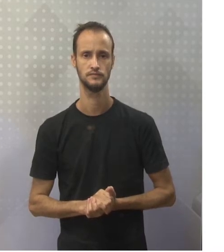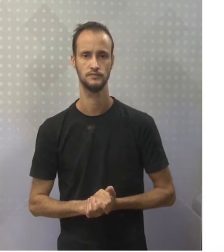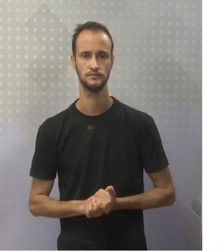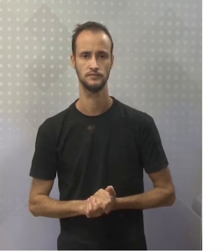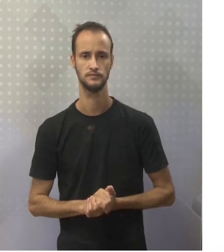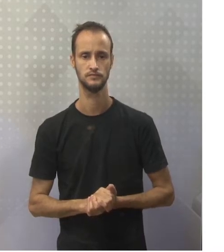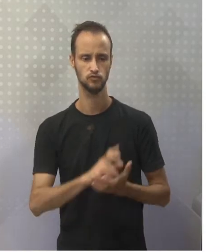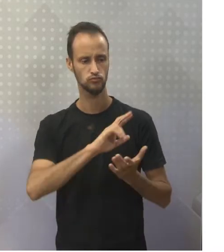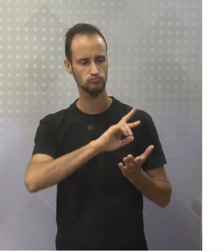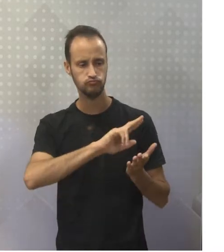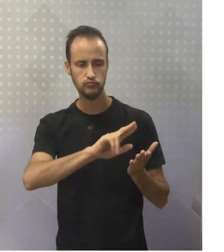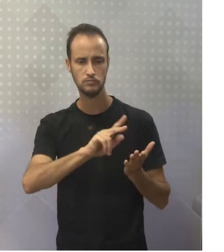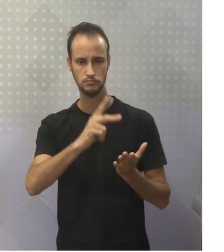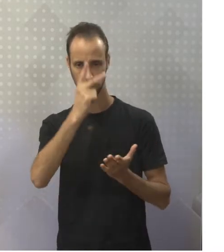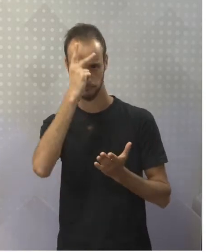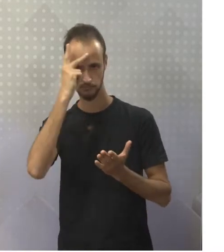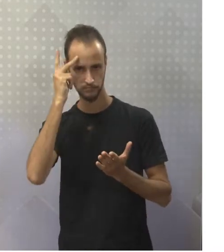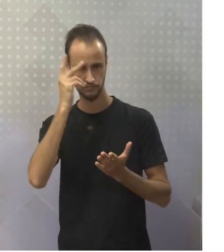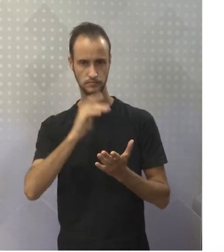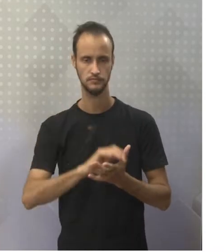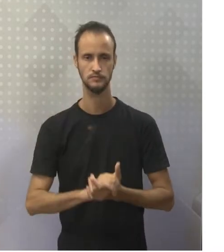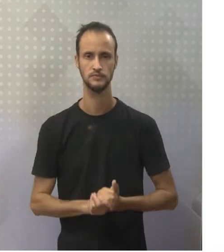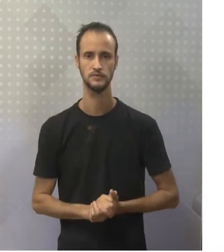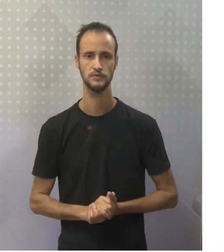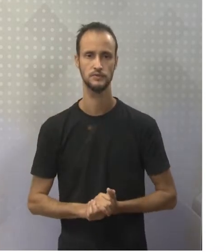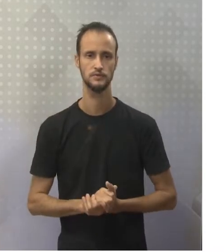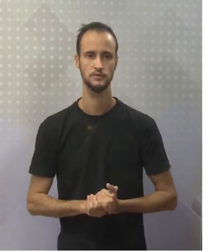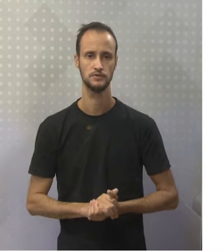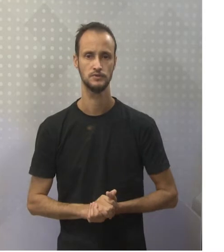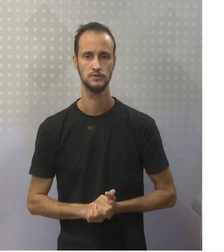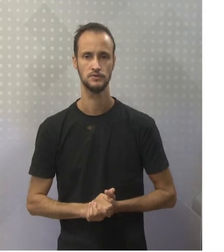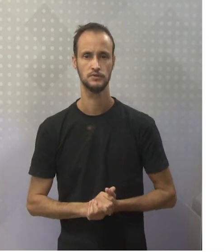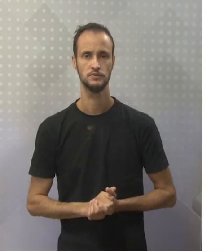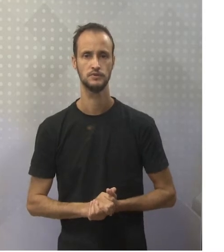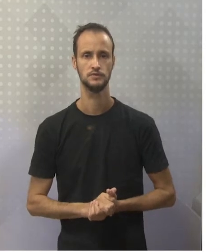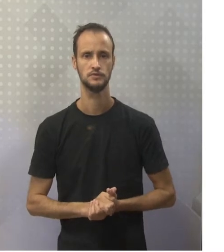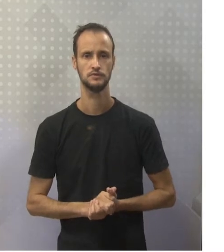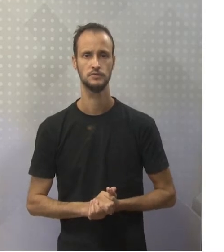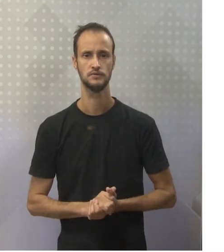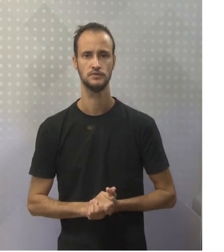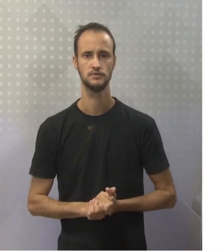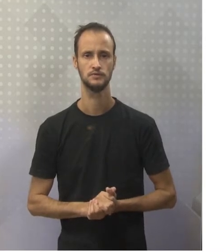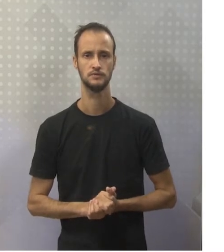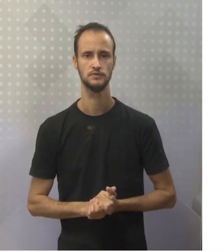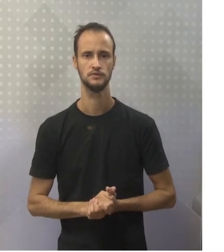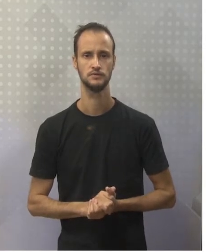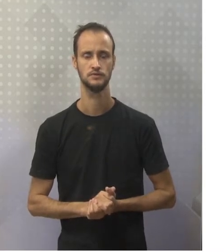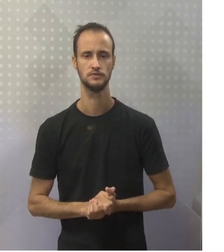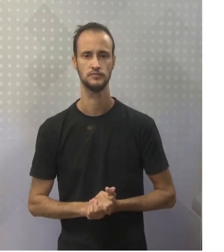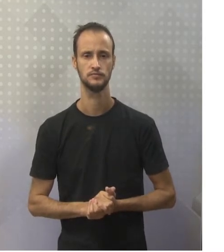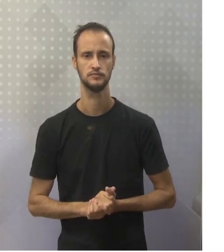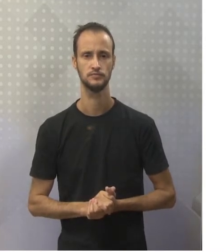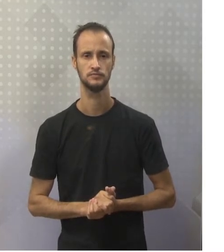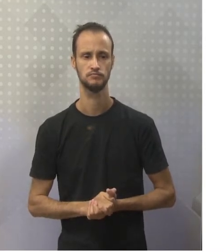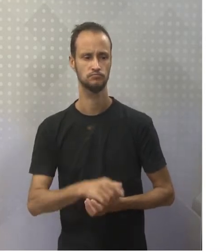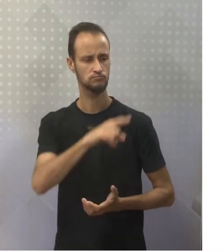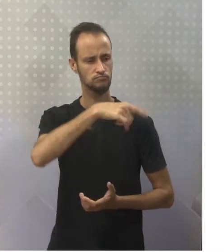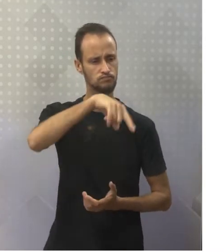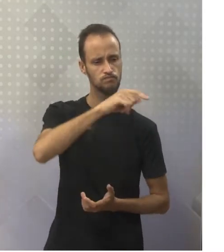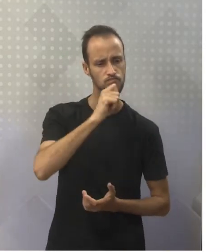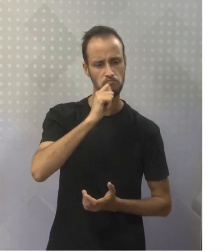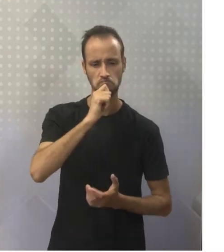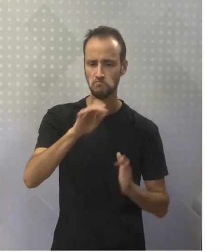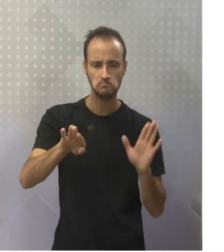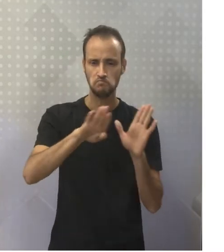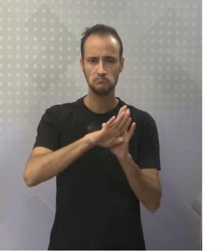suas. They haven't arrived yet, they haven't arrived yet, eles não chegaram ainda,